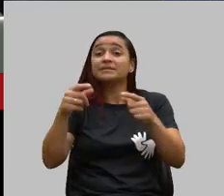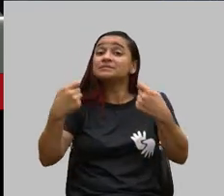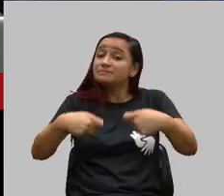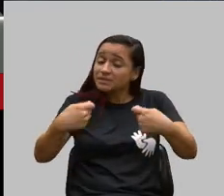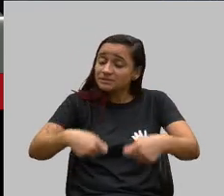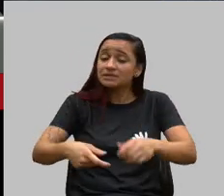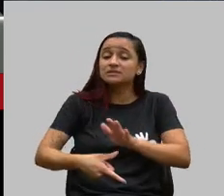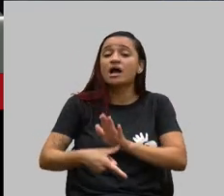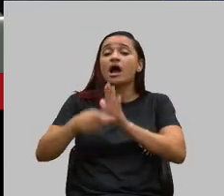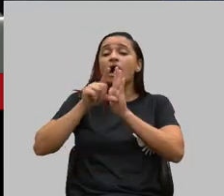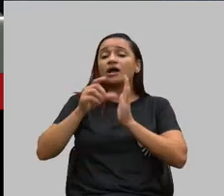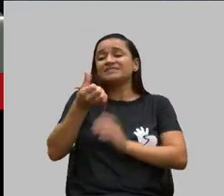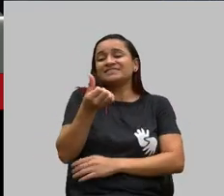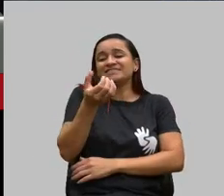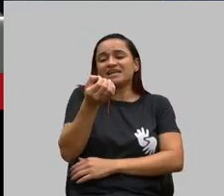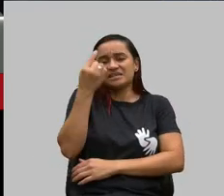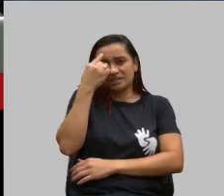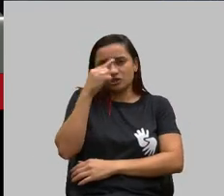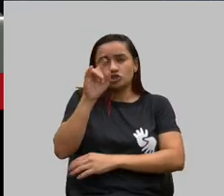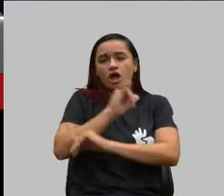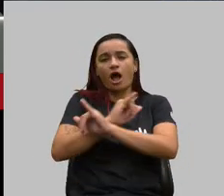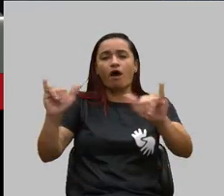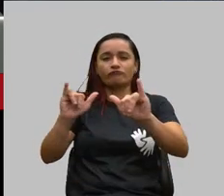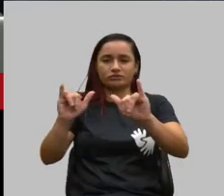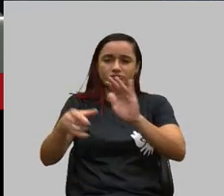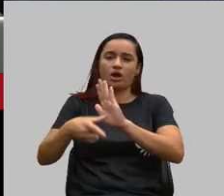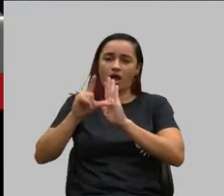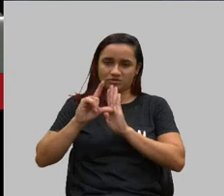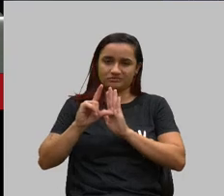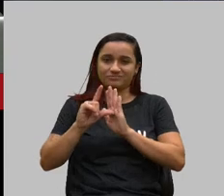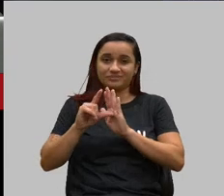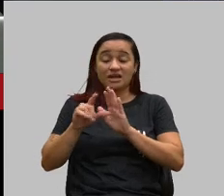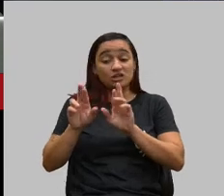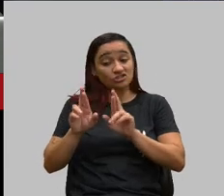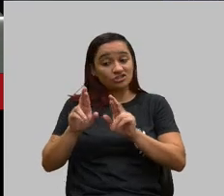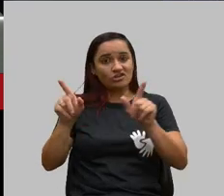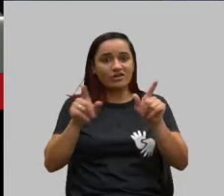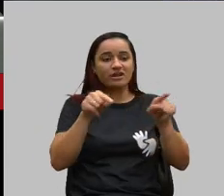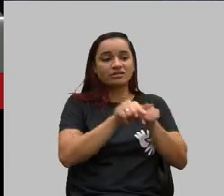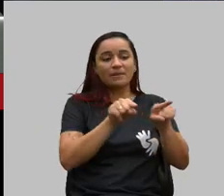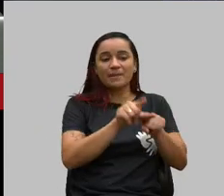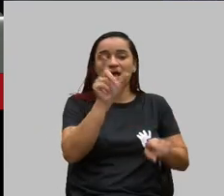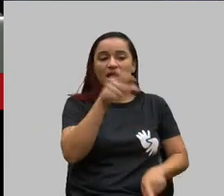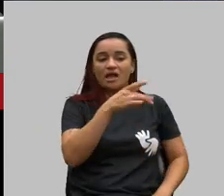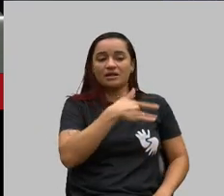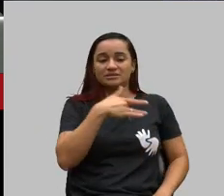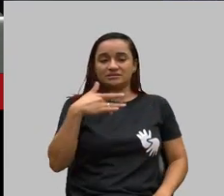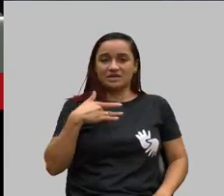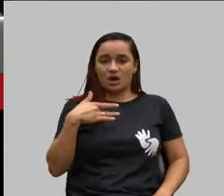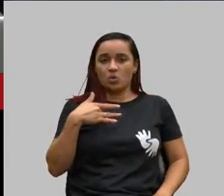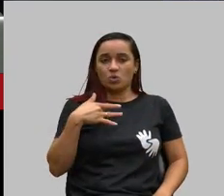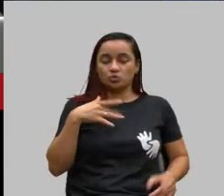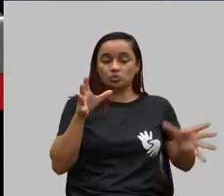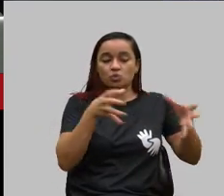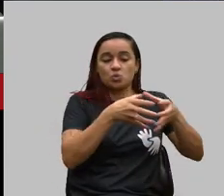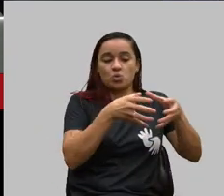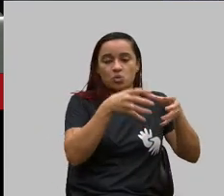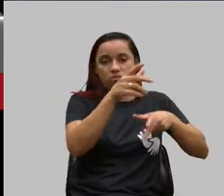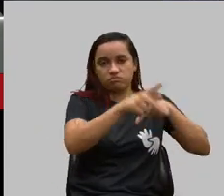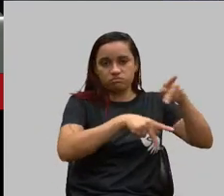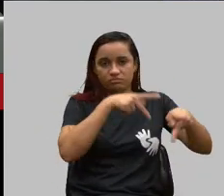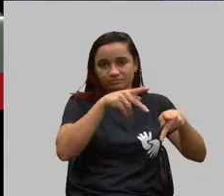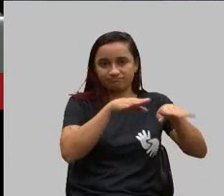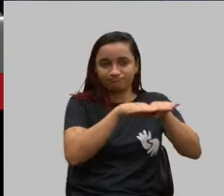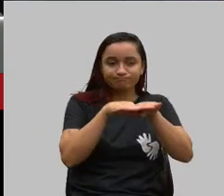Diferentemente do que acontece com o plano de saúde coletivo, que ele pode acontecer